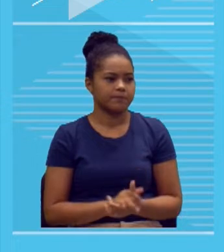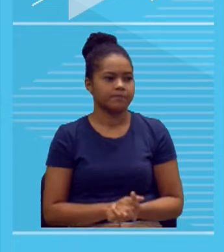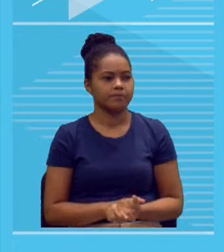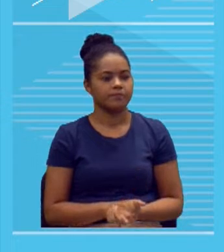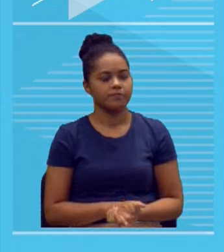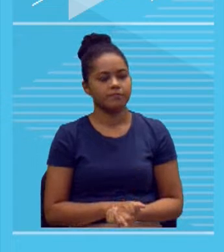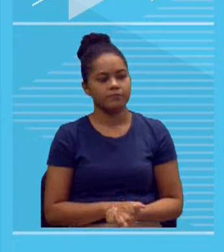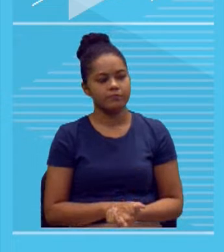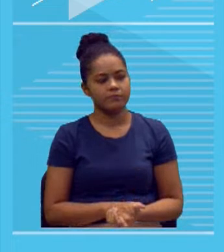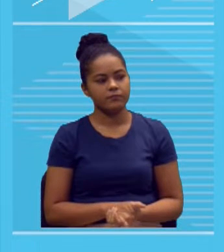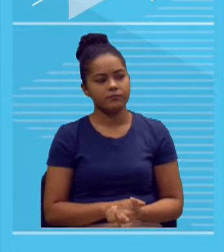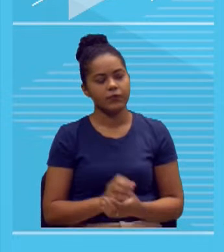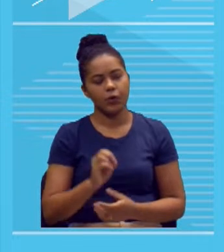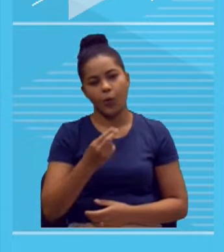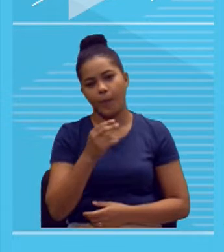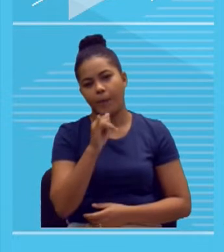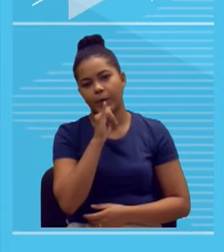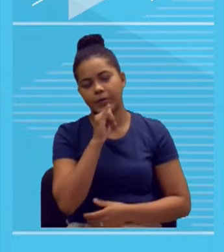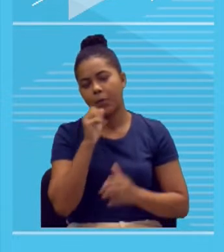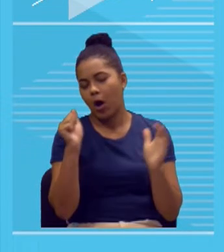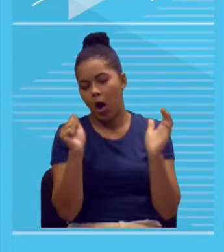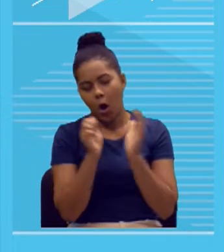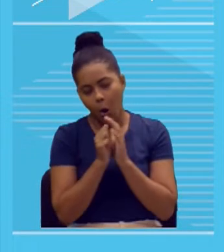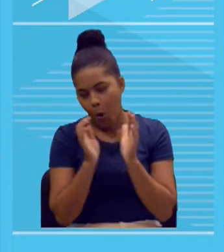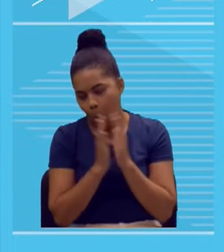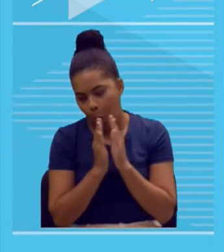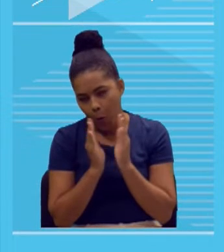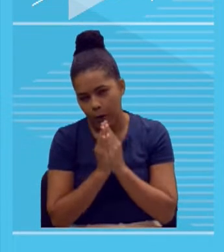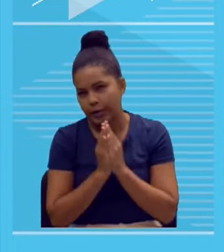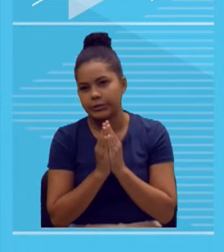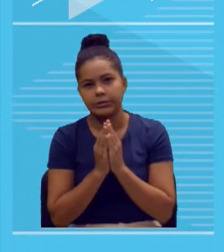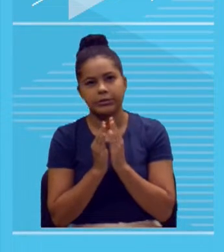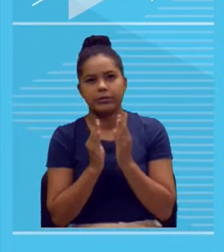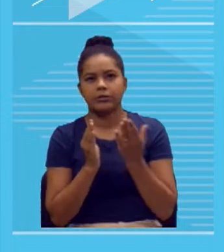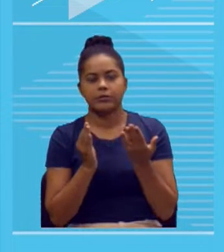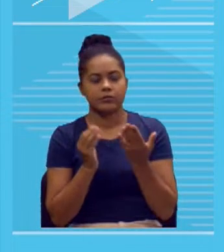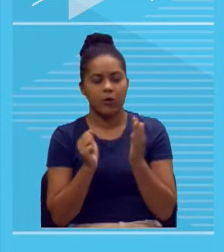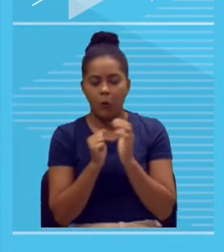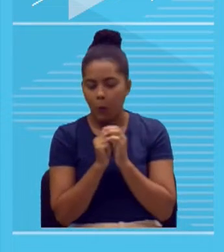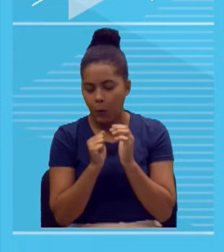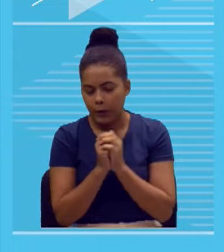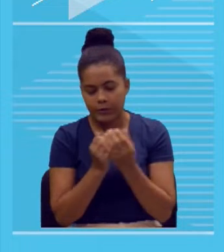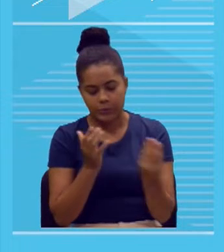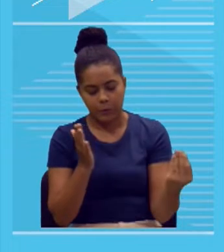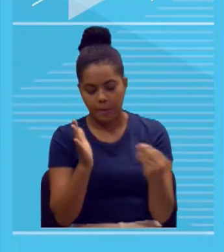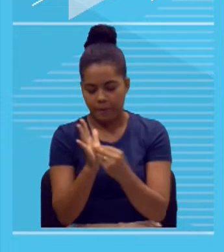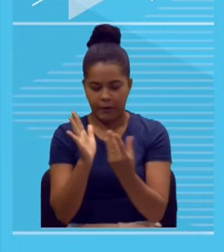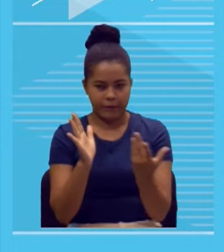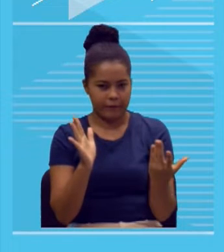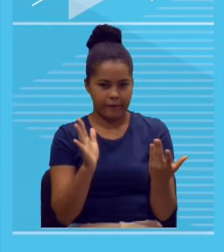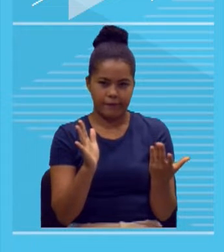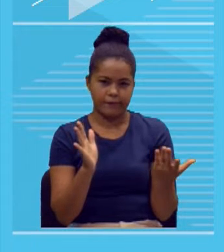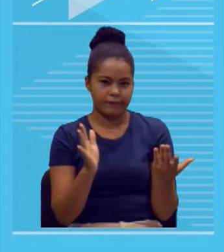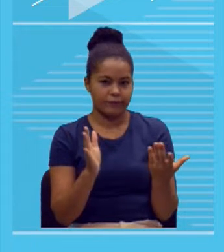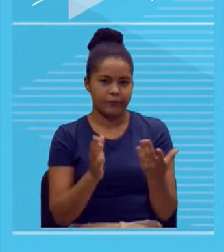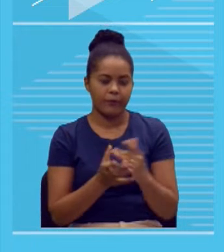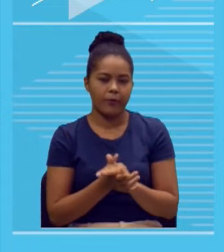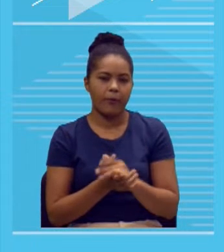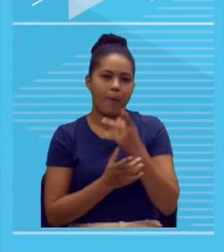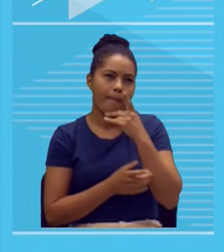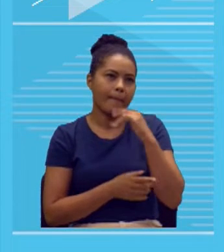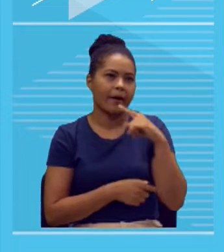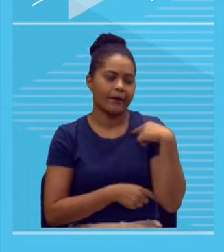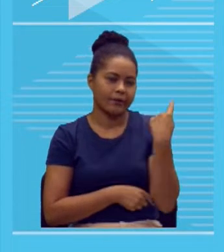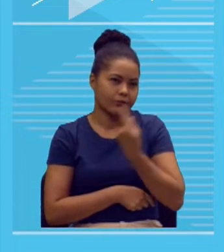mensagem religiosa? Vou escrever aqui um painócio para me ajudar a passar no Enem. Não vai ajudar, infelizmente. Mensagem política, fazendo